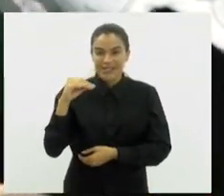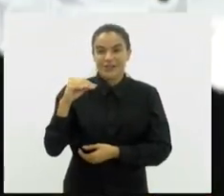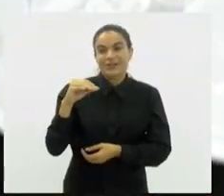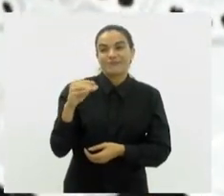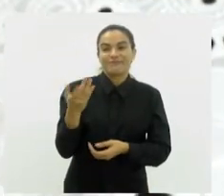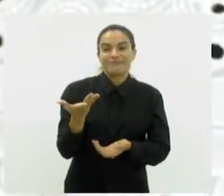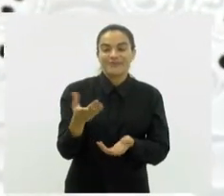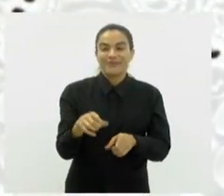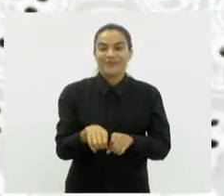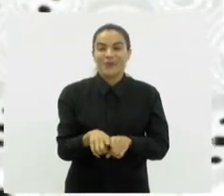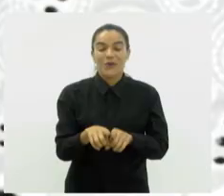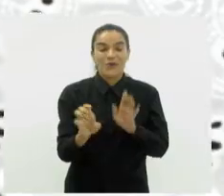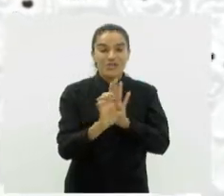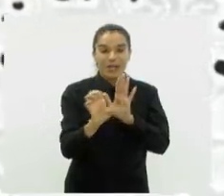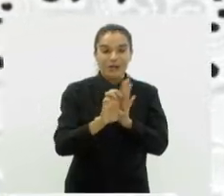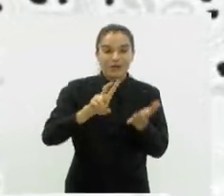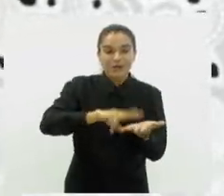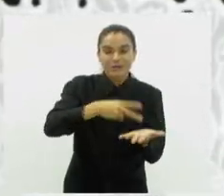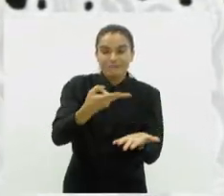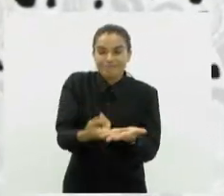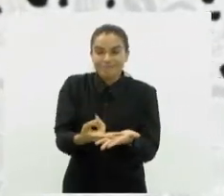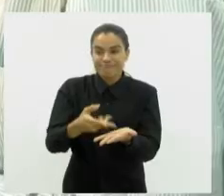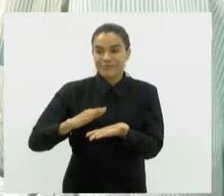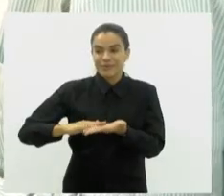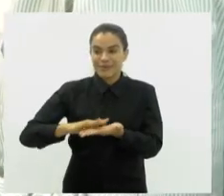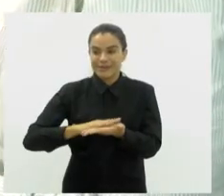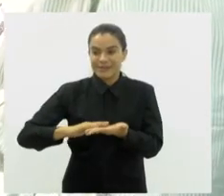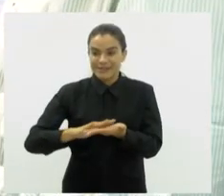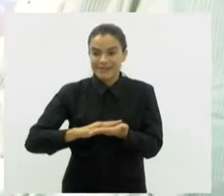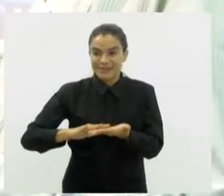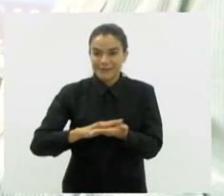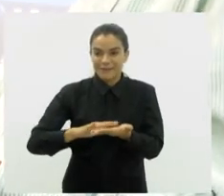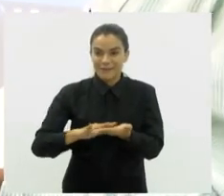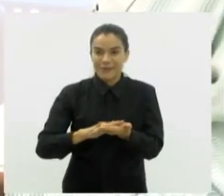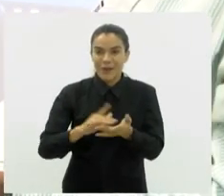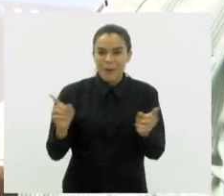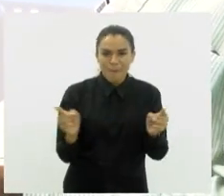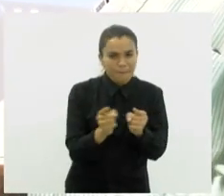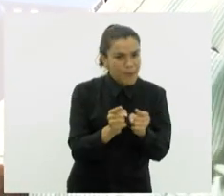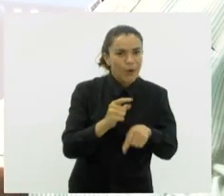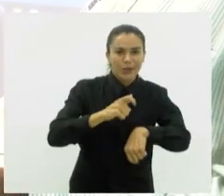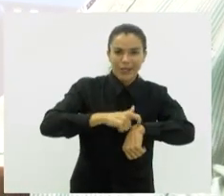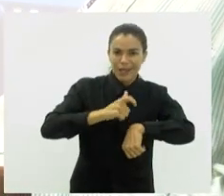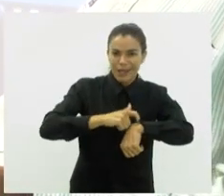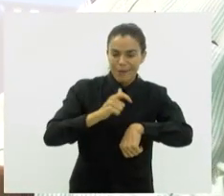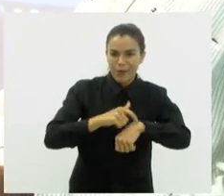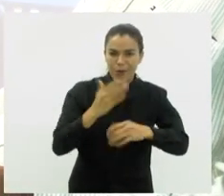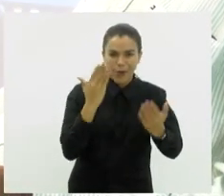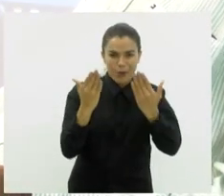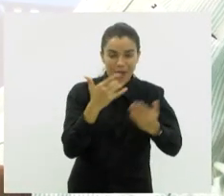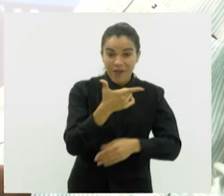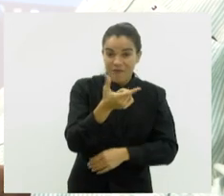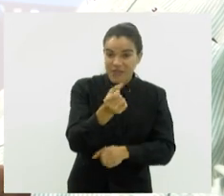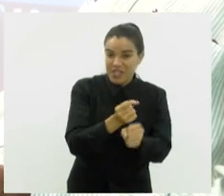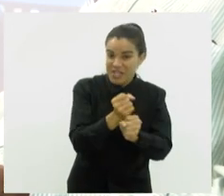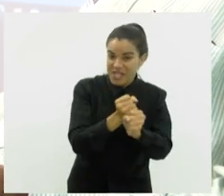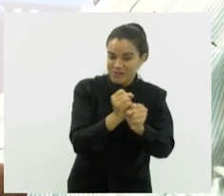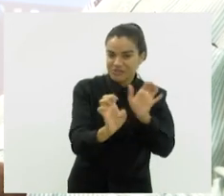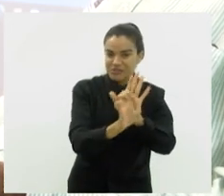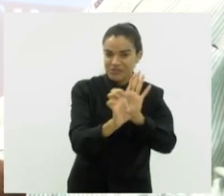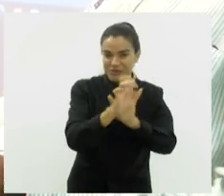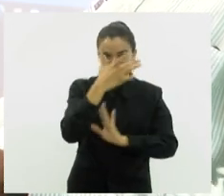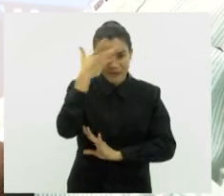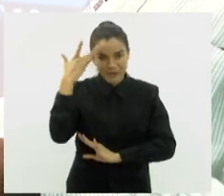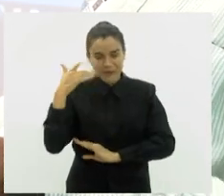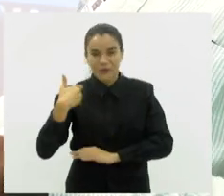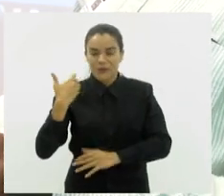para que o Estatuto fosse traduzido para o sistema braile. Pouco tempo comparado aos mais de 20 anos de existência do Estatuto da